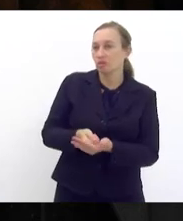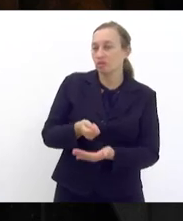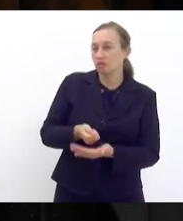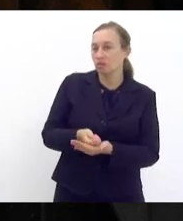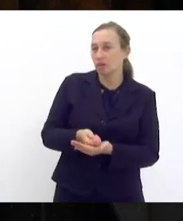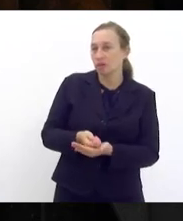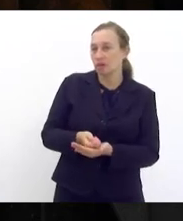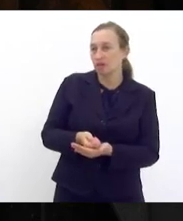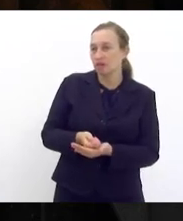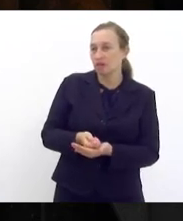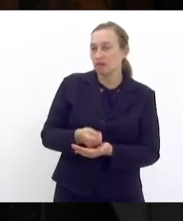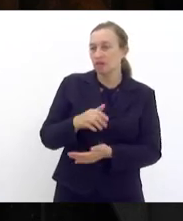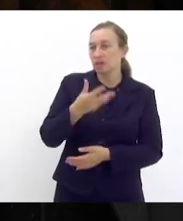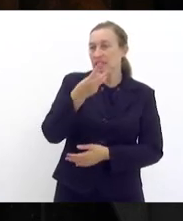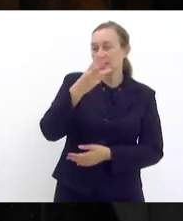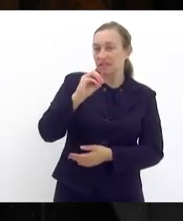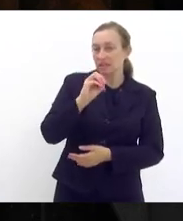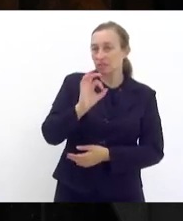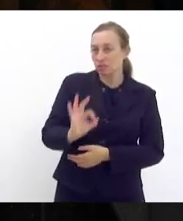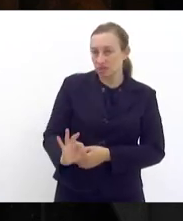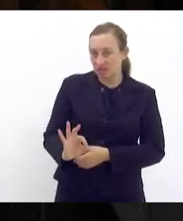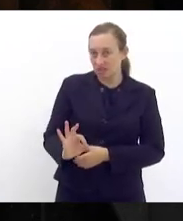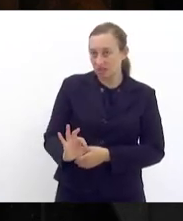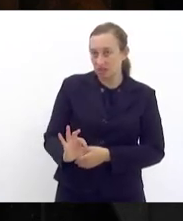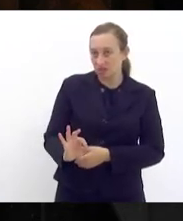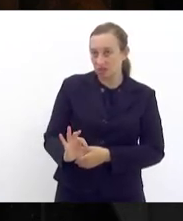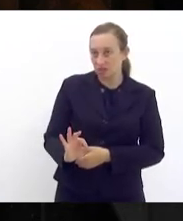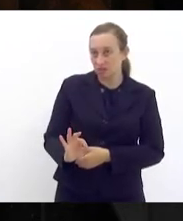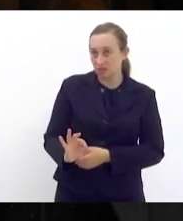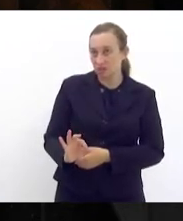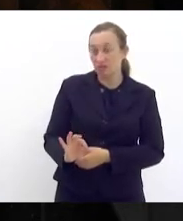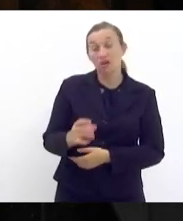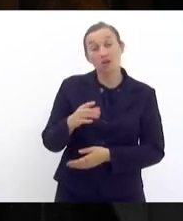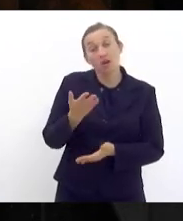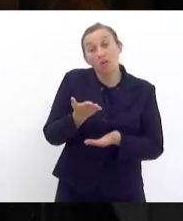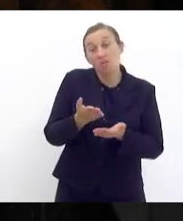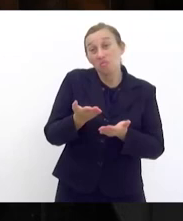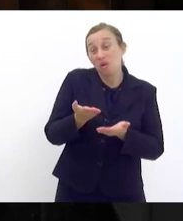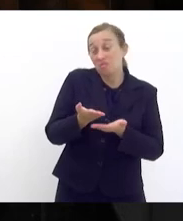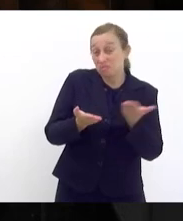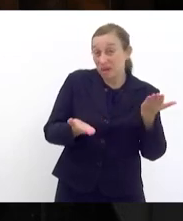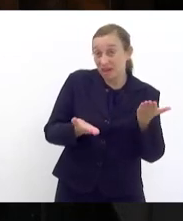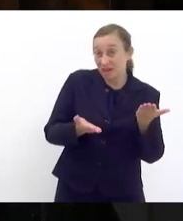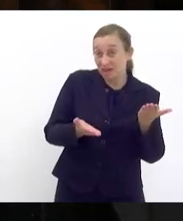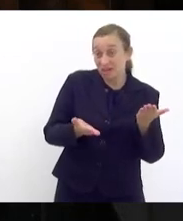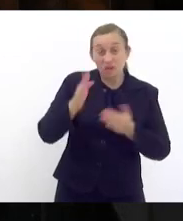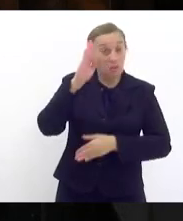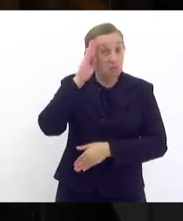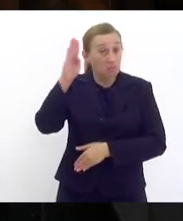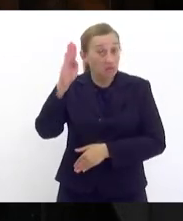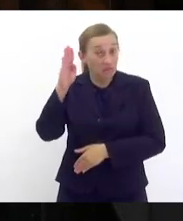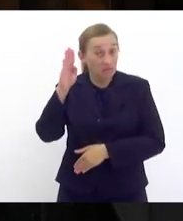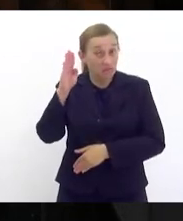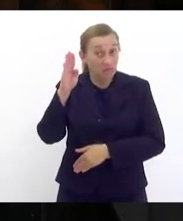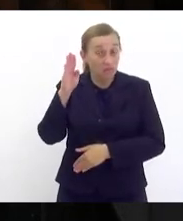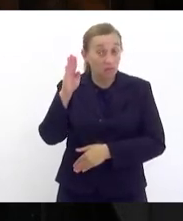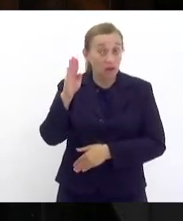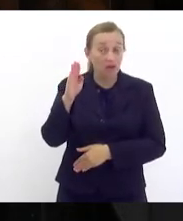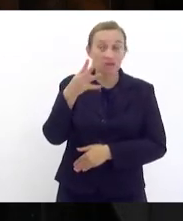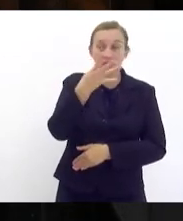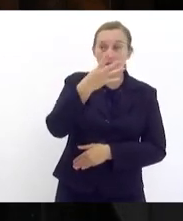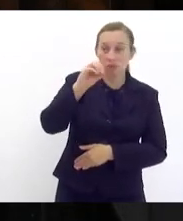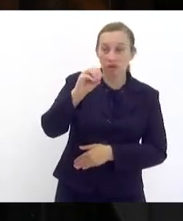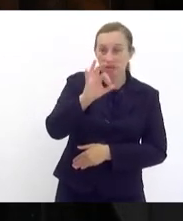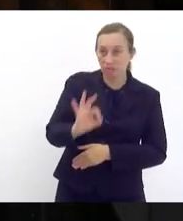na ordem de 30%. Então, aí já teve uma queda nesses principais itens de 40